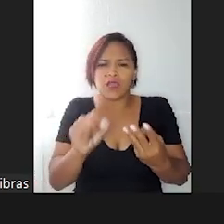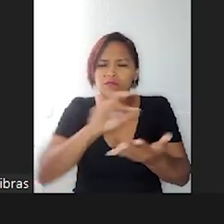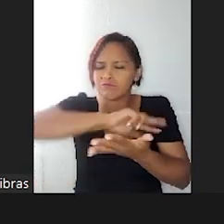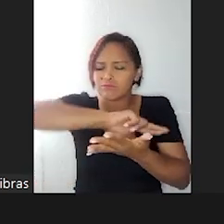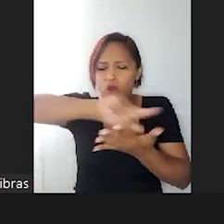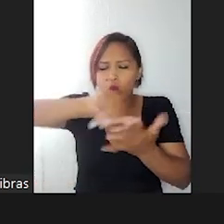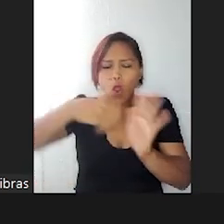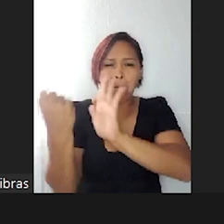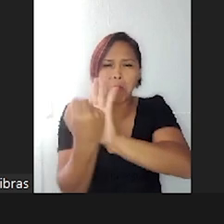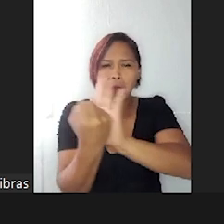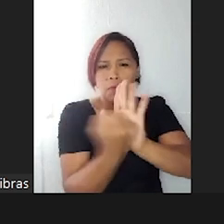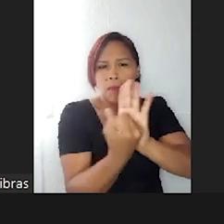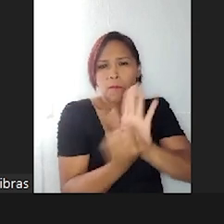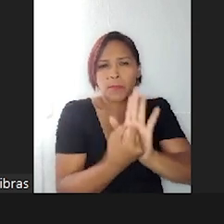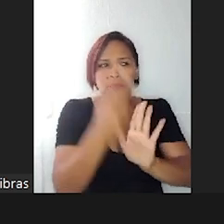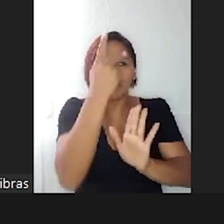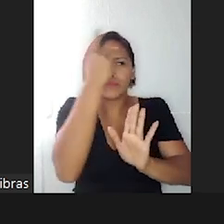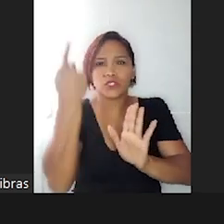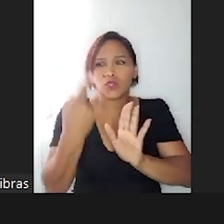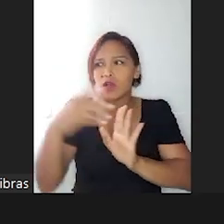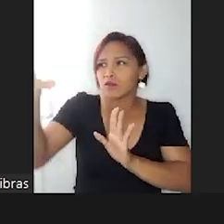é opositor,